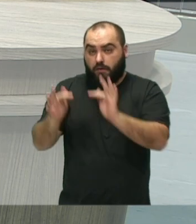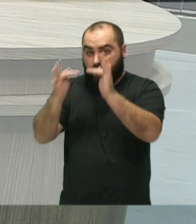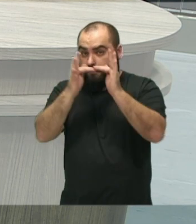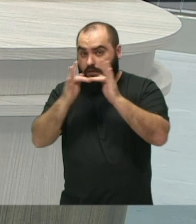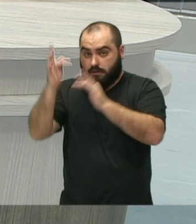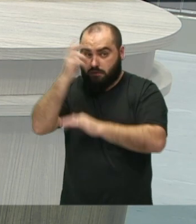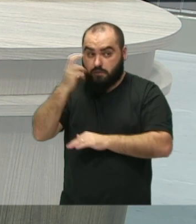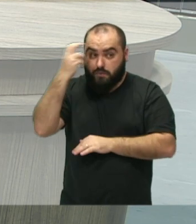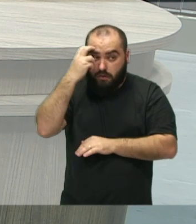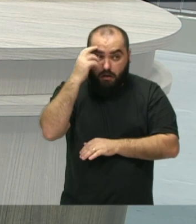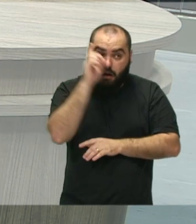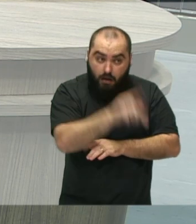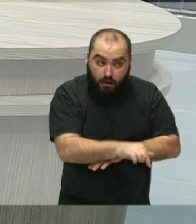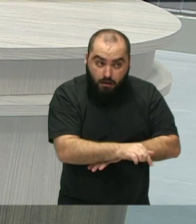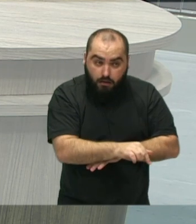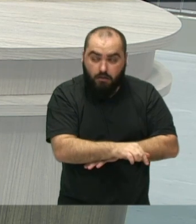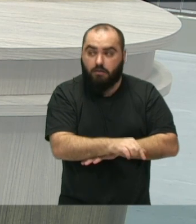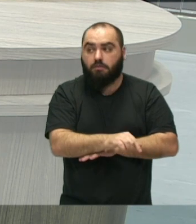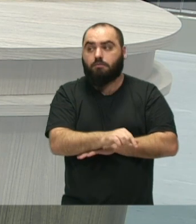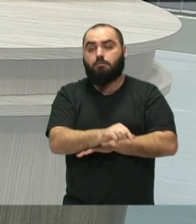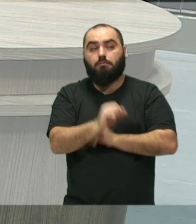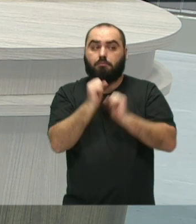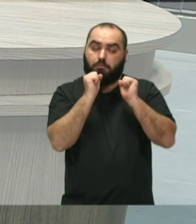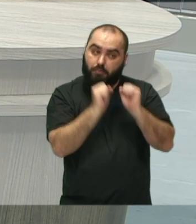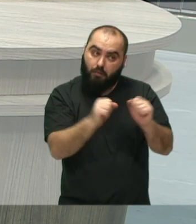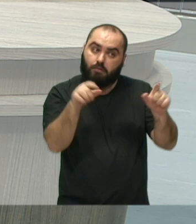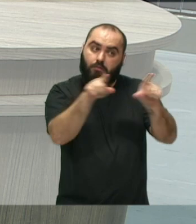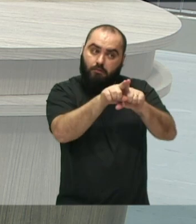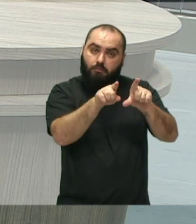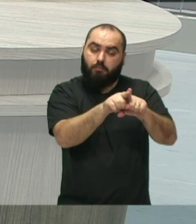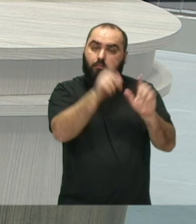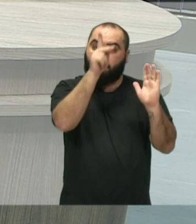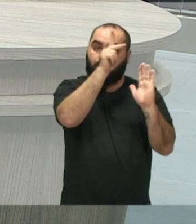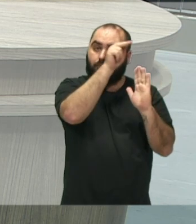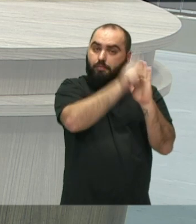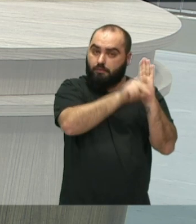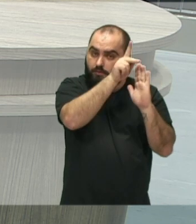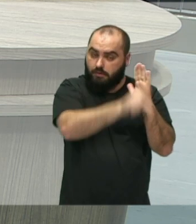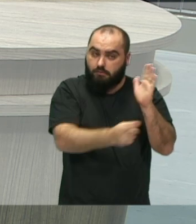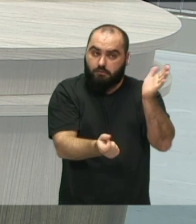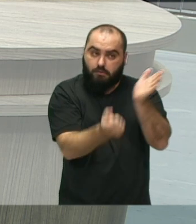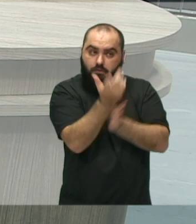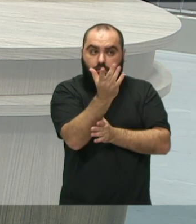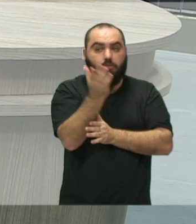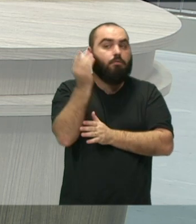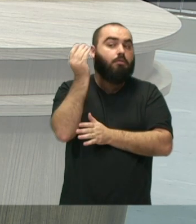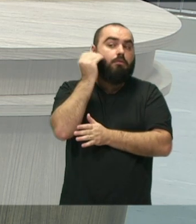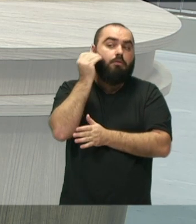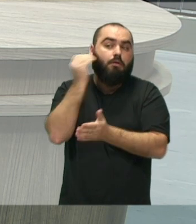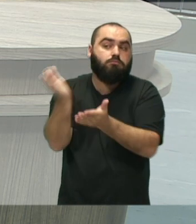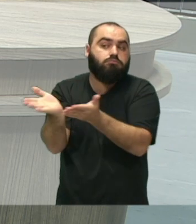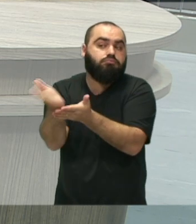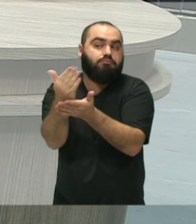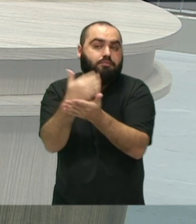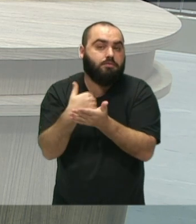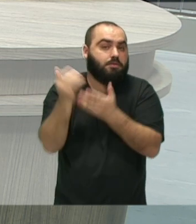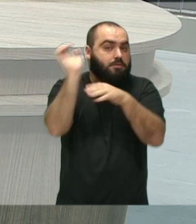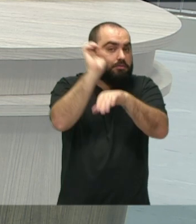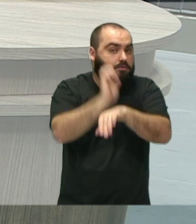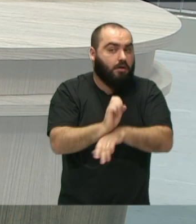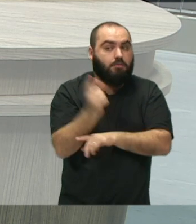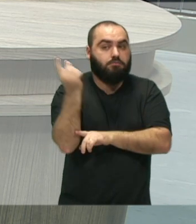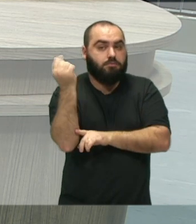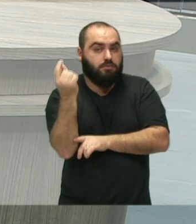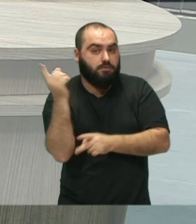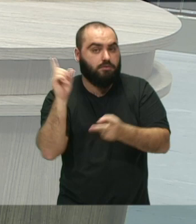ou seja, também pode realizar projetos e buscar a verba pública do Estado, de